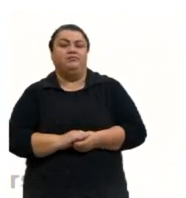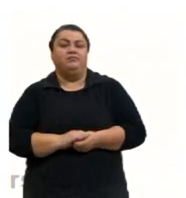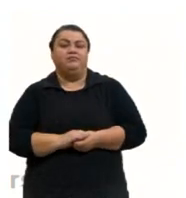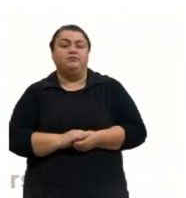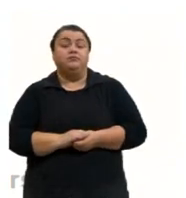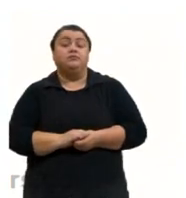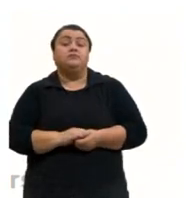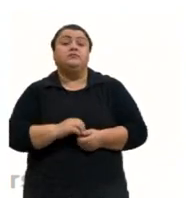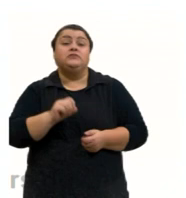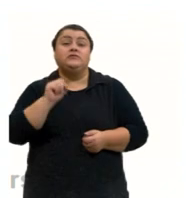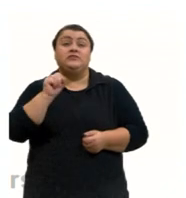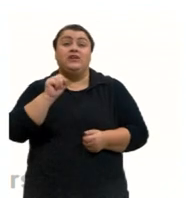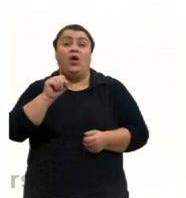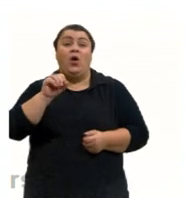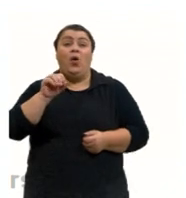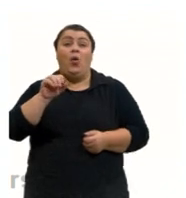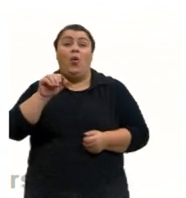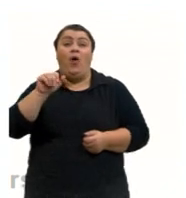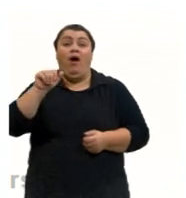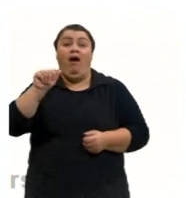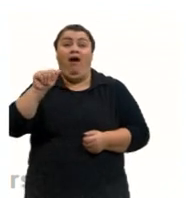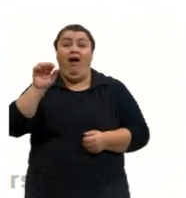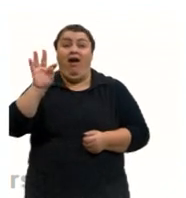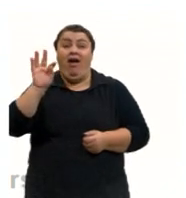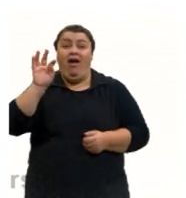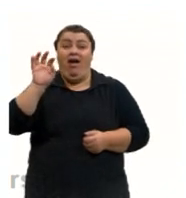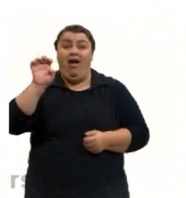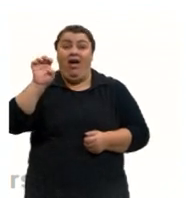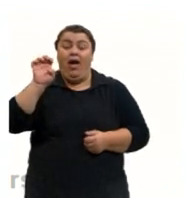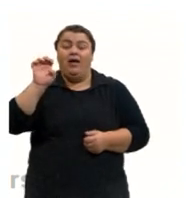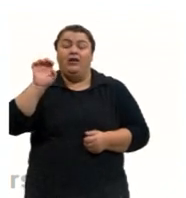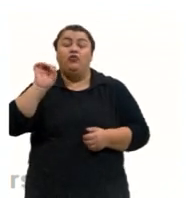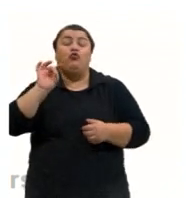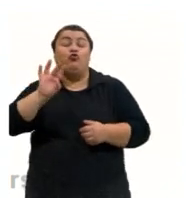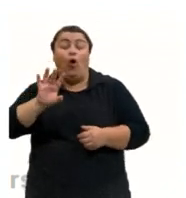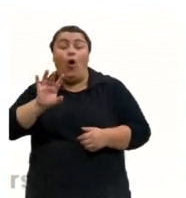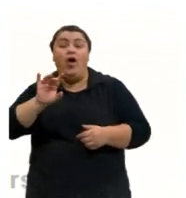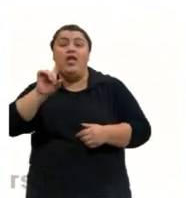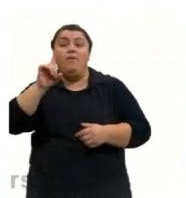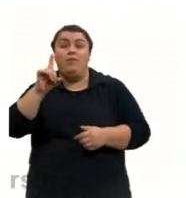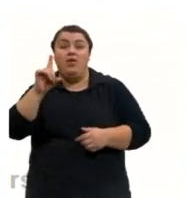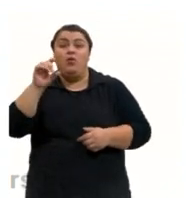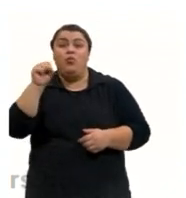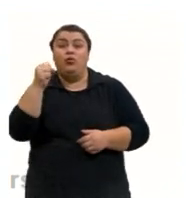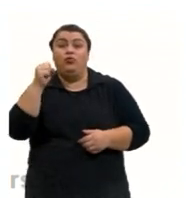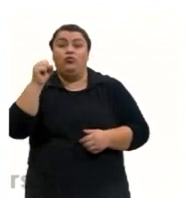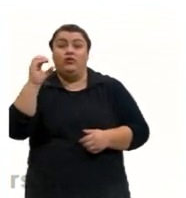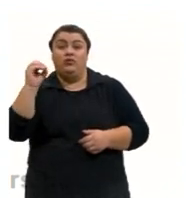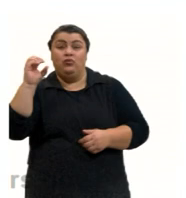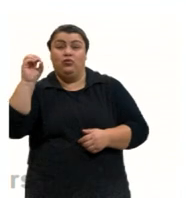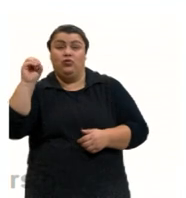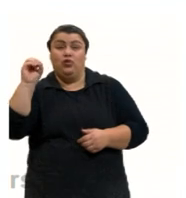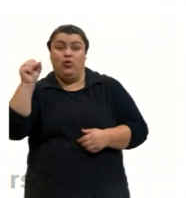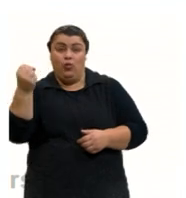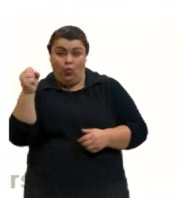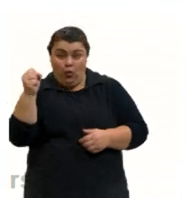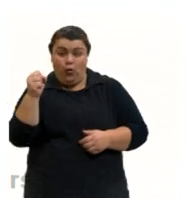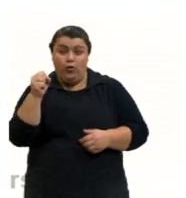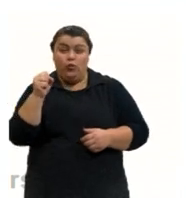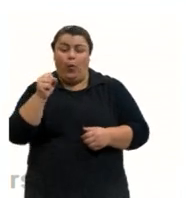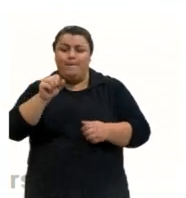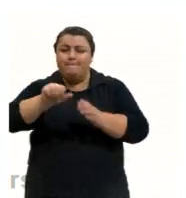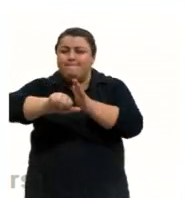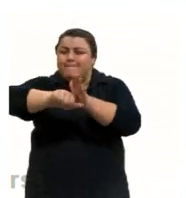Então, apenas em 1808, né, através do primeiro modelo atômico experimental, né,